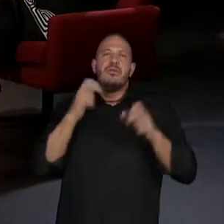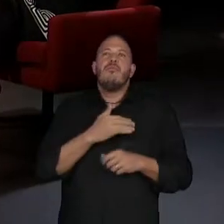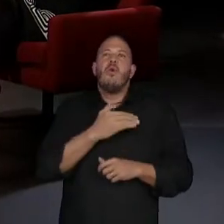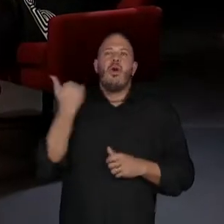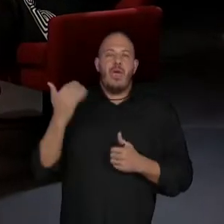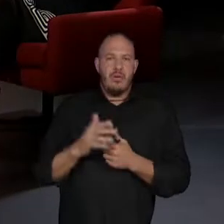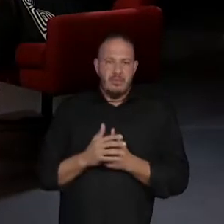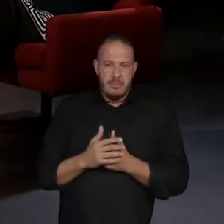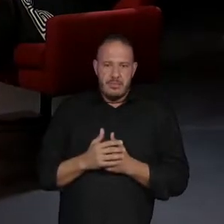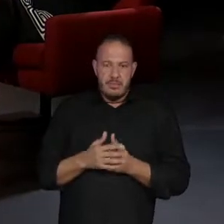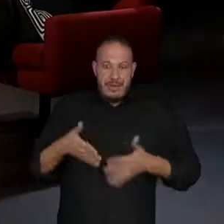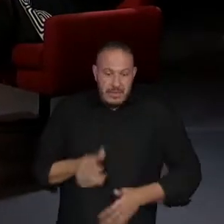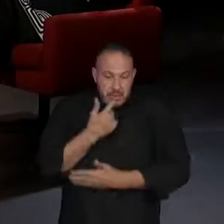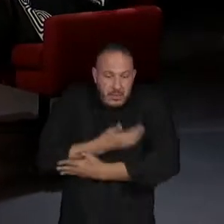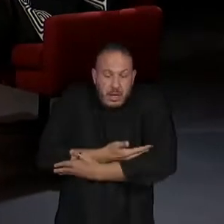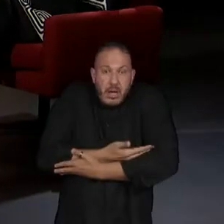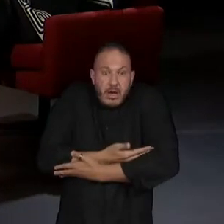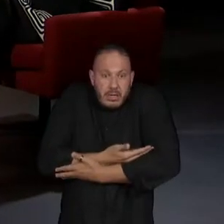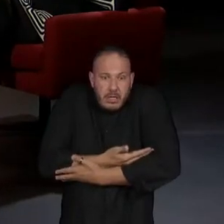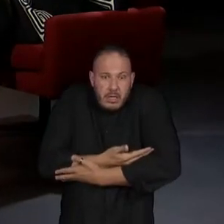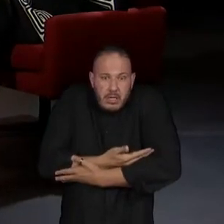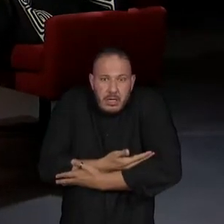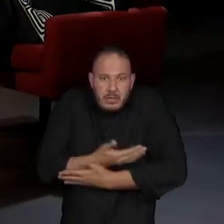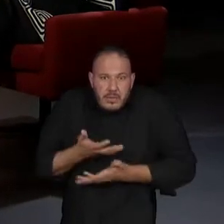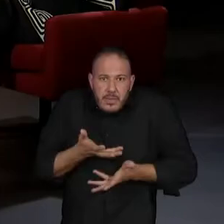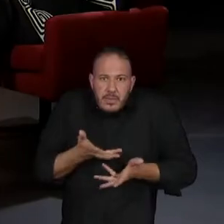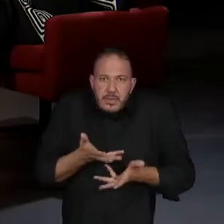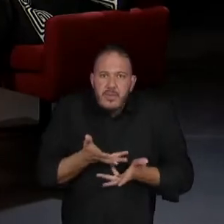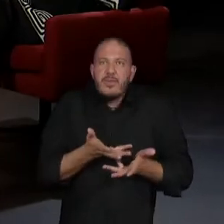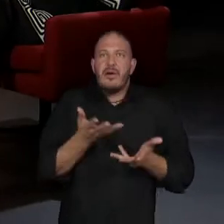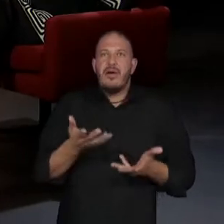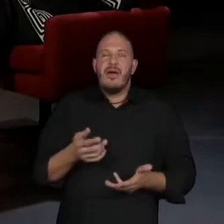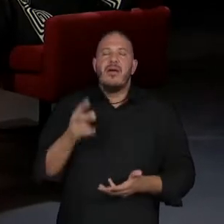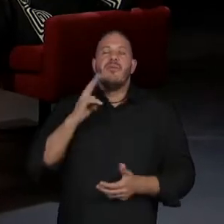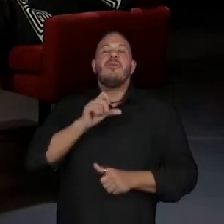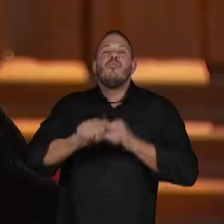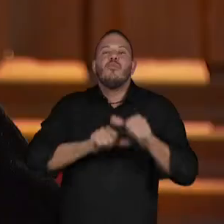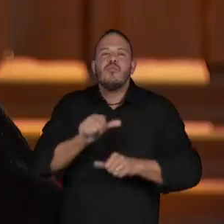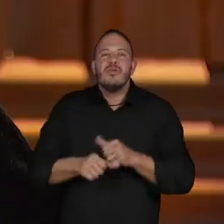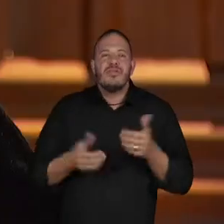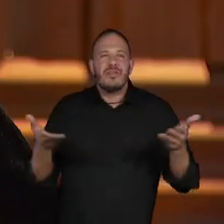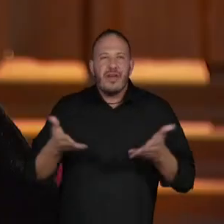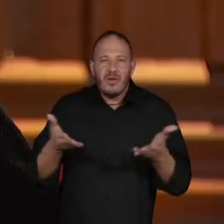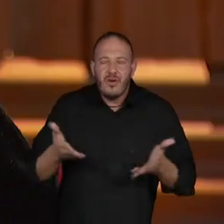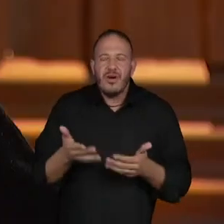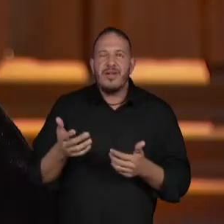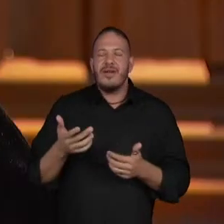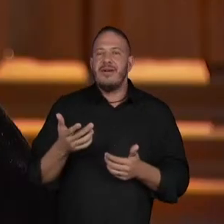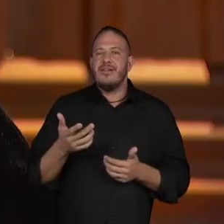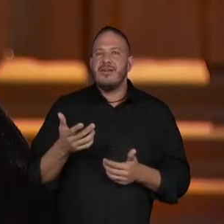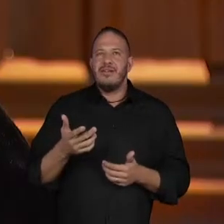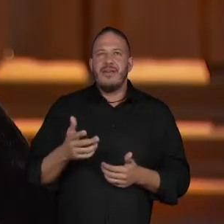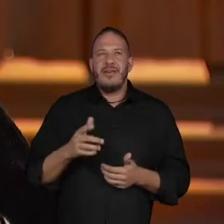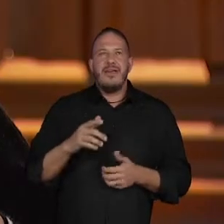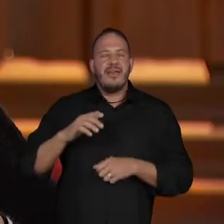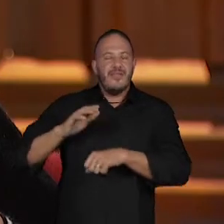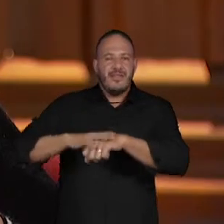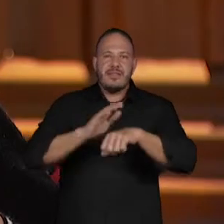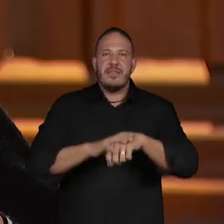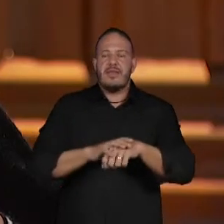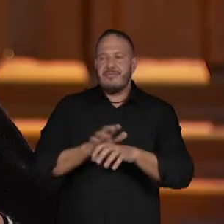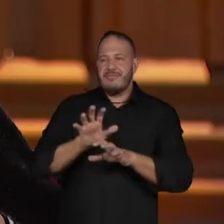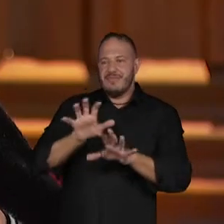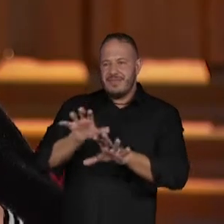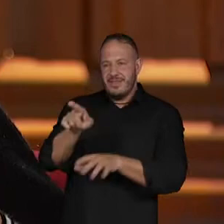uma vitória, Sim, sensacional. O que mudou é que agora o imperativo é fazer feliz.